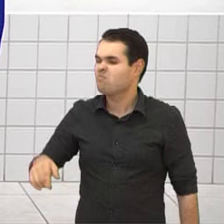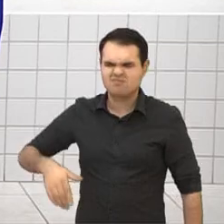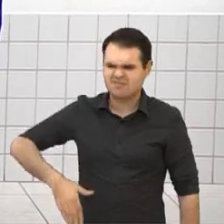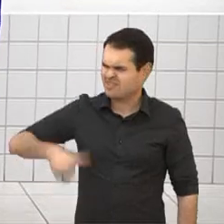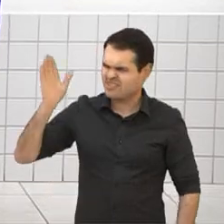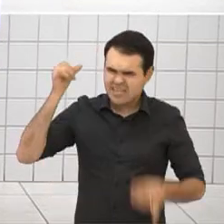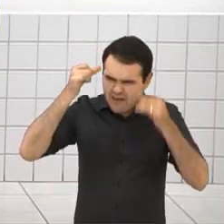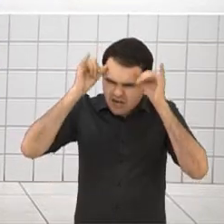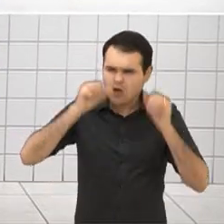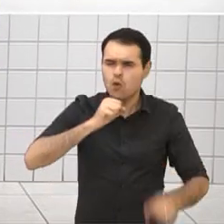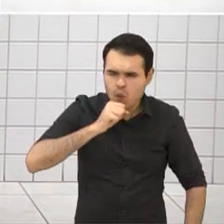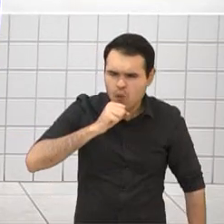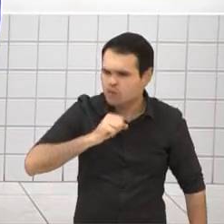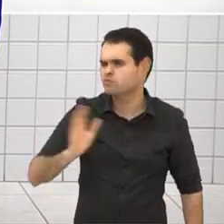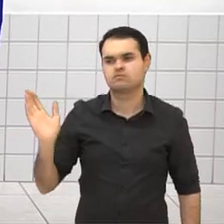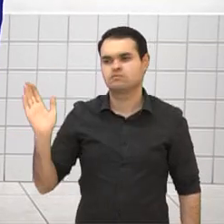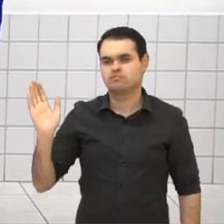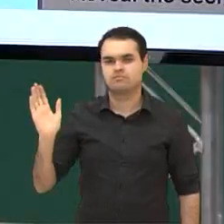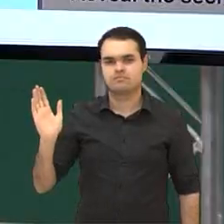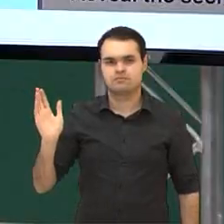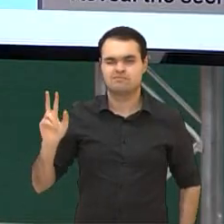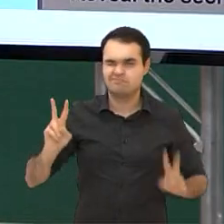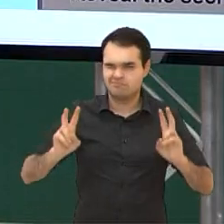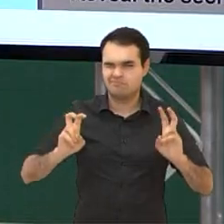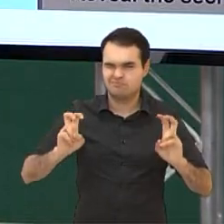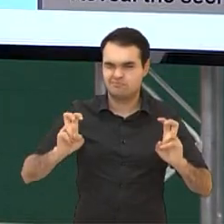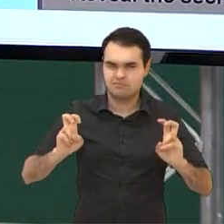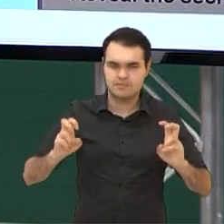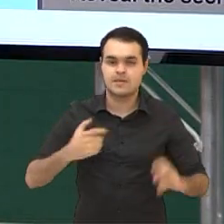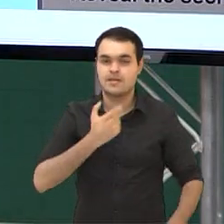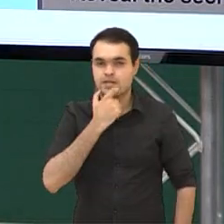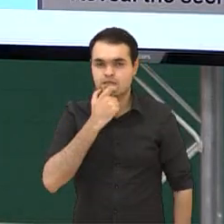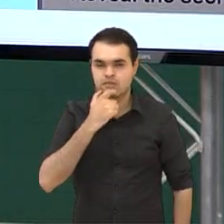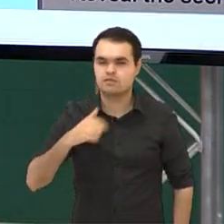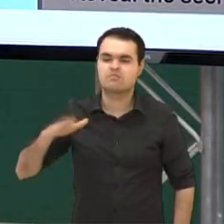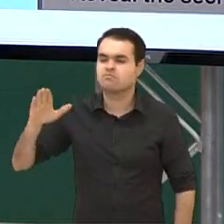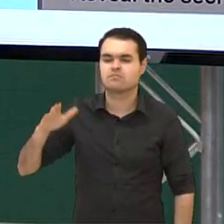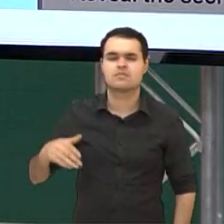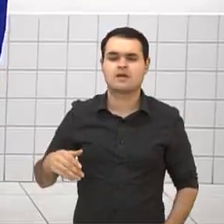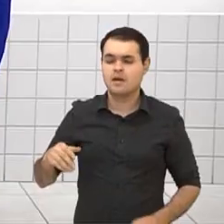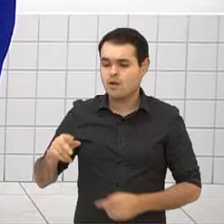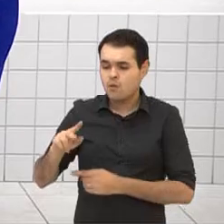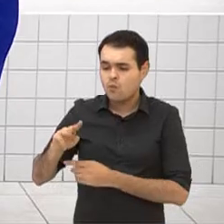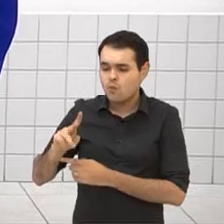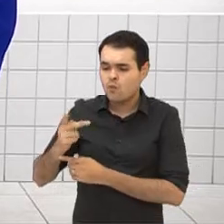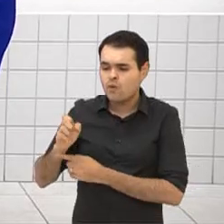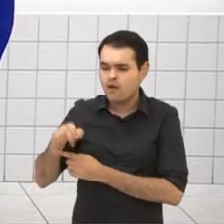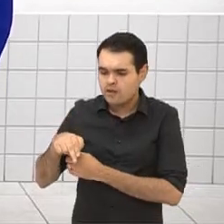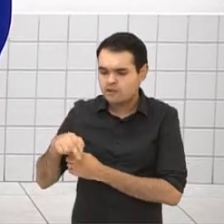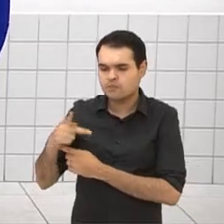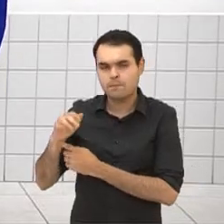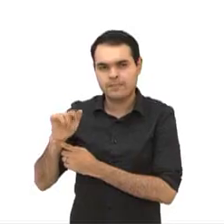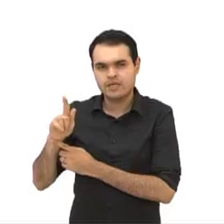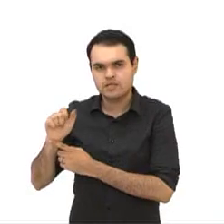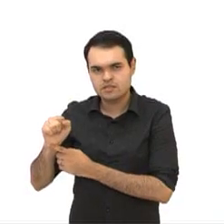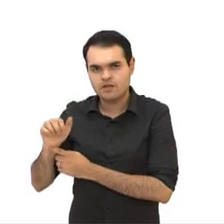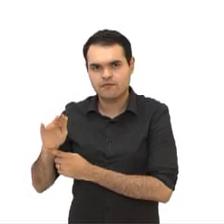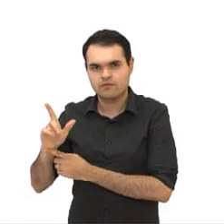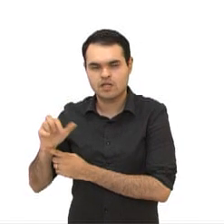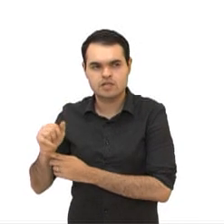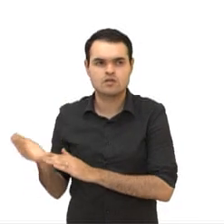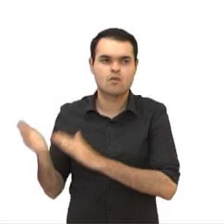a gente fala assim? Sim, sim. Isso não vai acontecer nem que a vaca toça. Em inglês, when pigs fly. E qual é a outra expressão que a gente tem aqui, teacher? Let